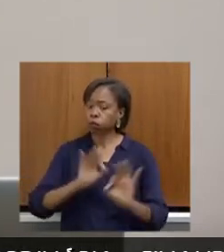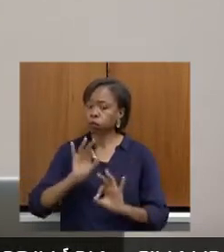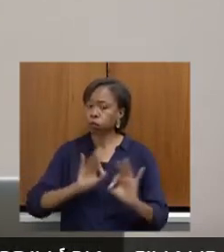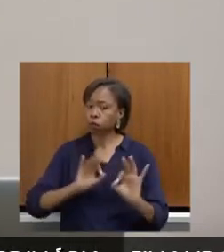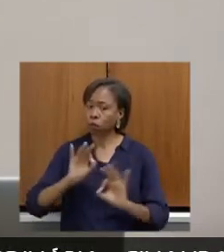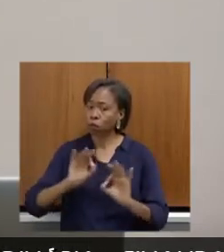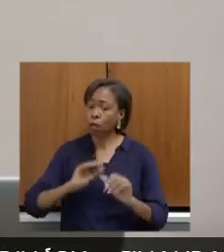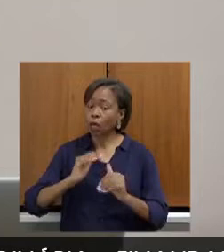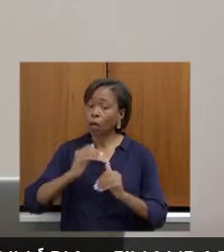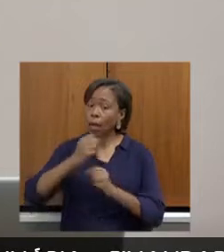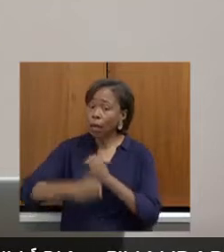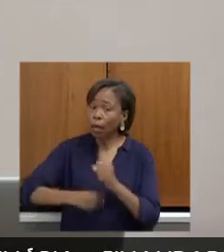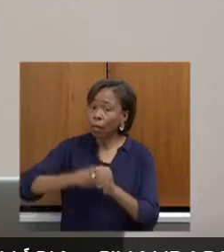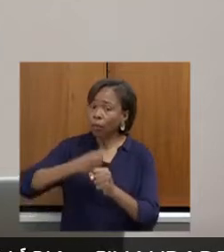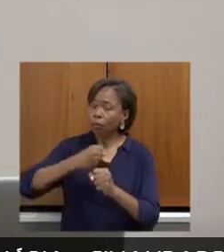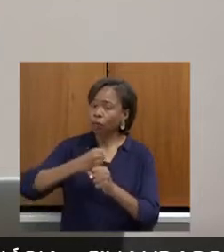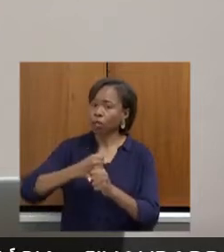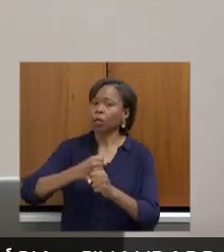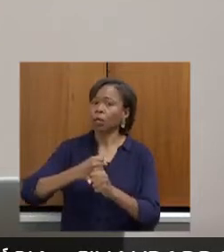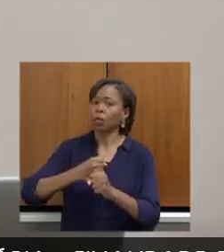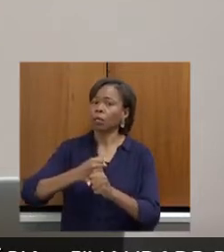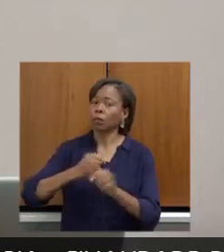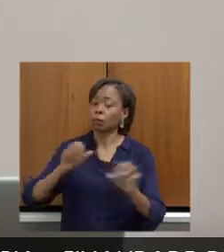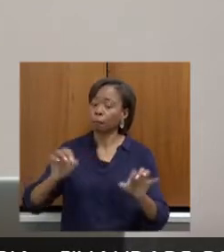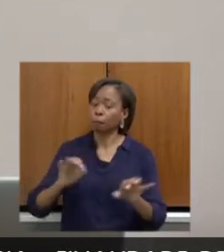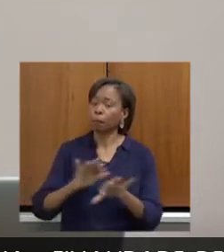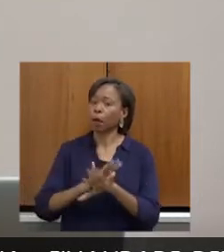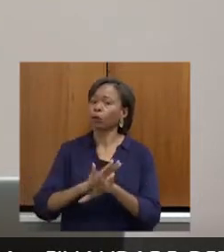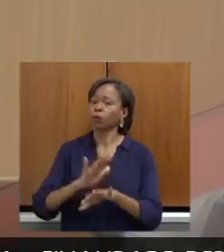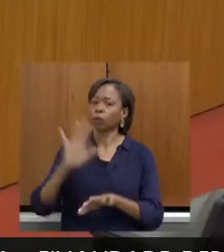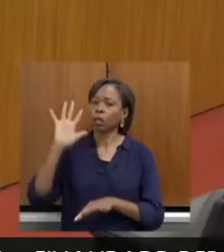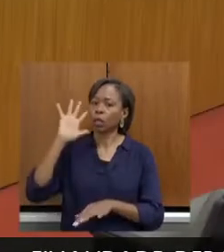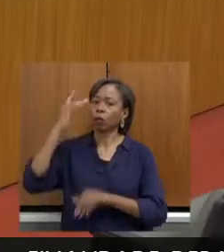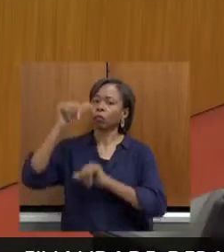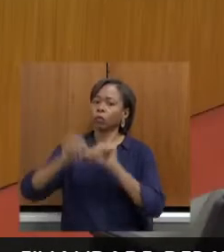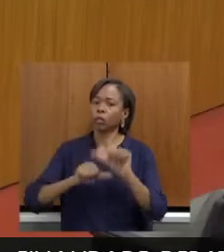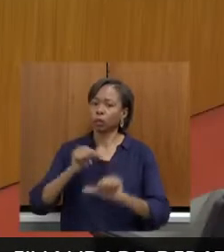isso aí o que vem. E estamos preparados para essa mudança. Com certeza.